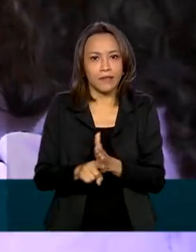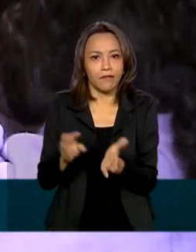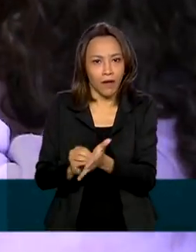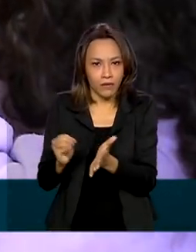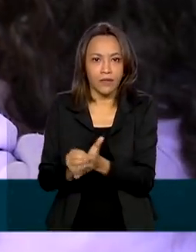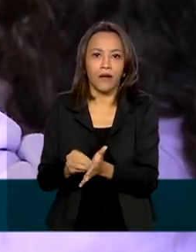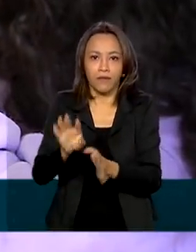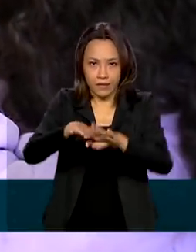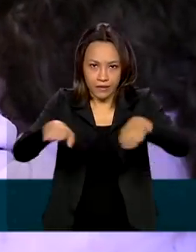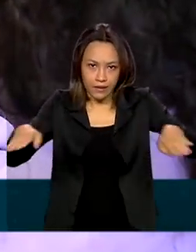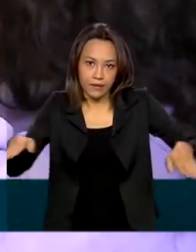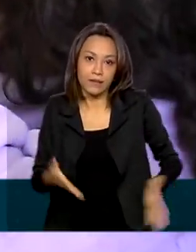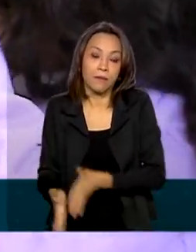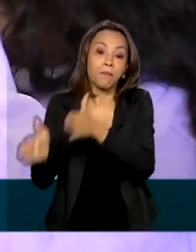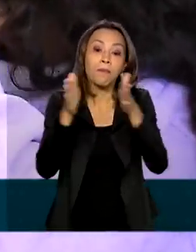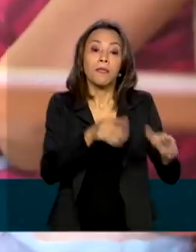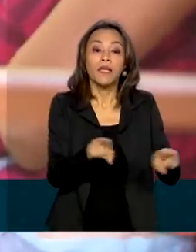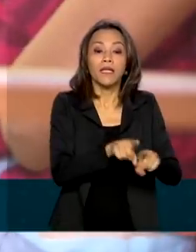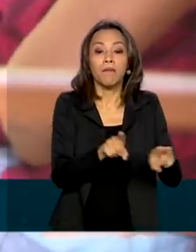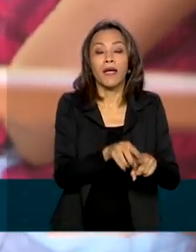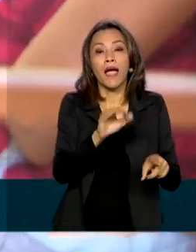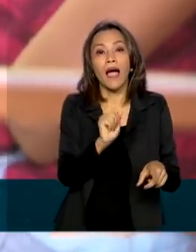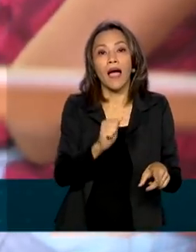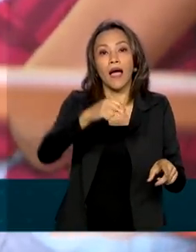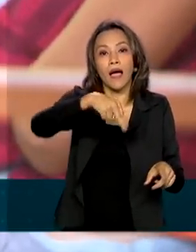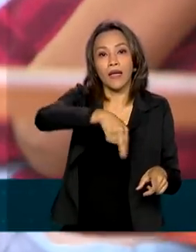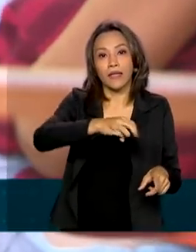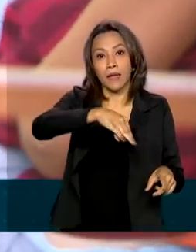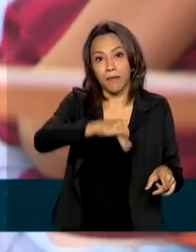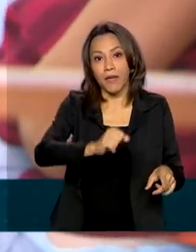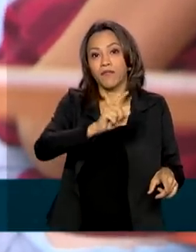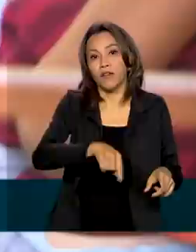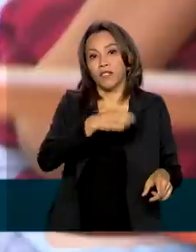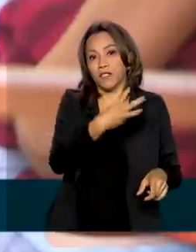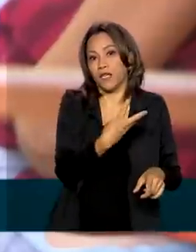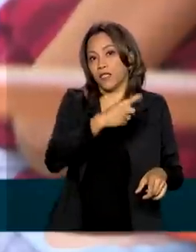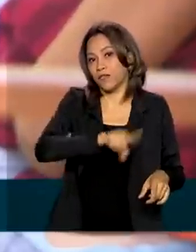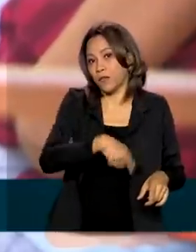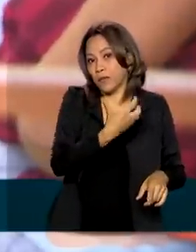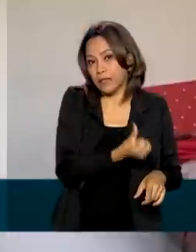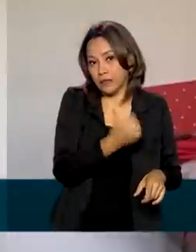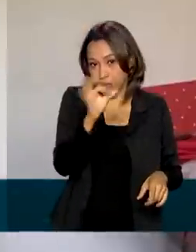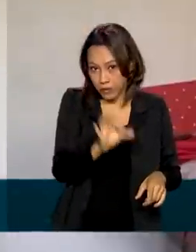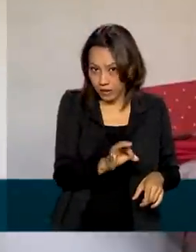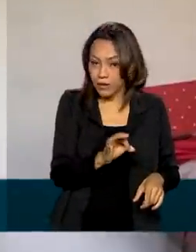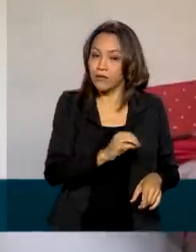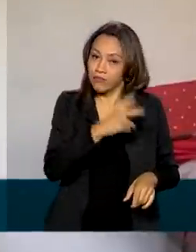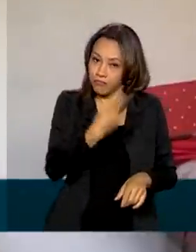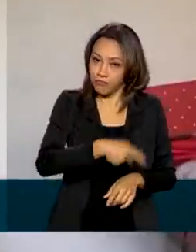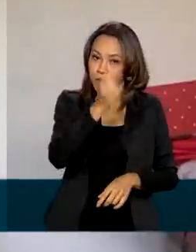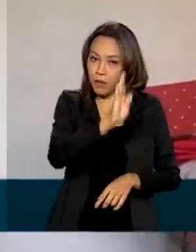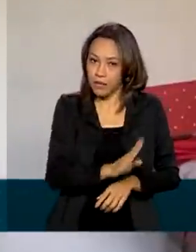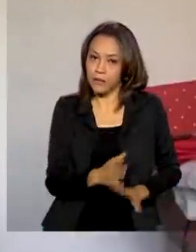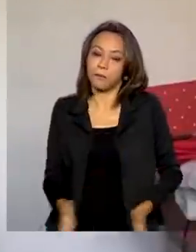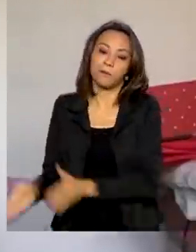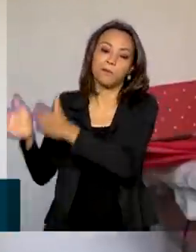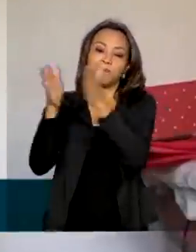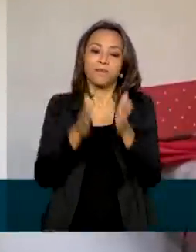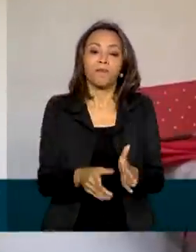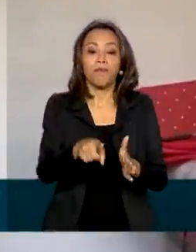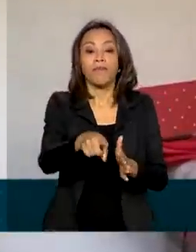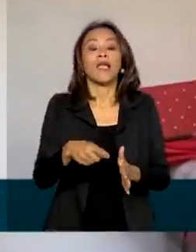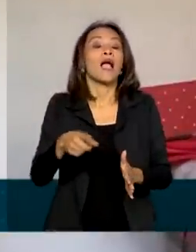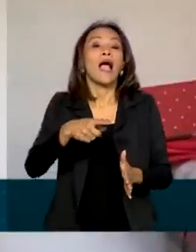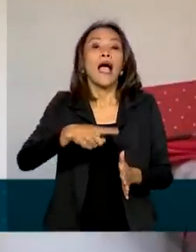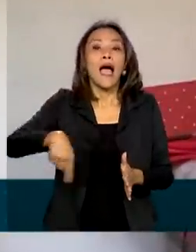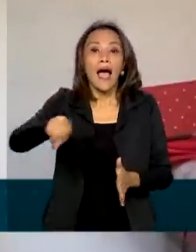presença da anemia ferropriva foi de 3,6% no país. As crianças que têm deficiência de ferro